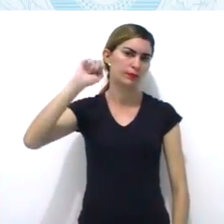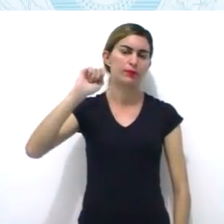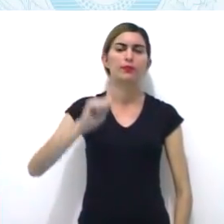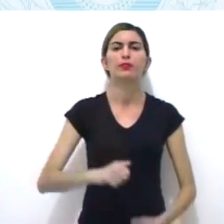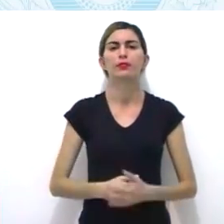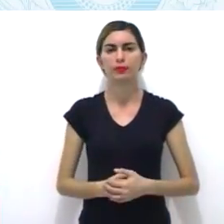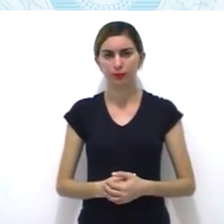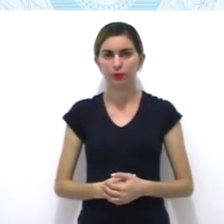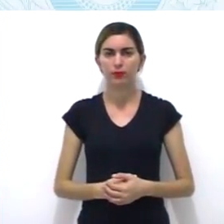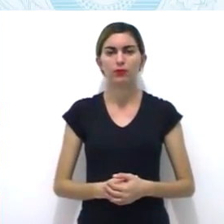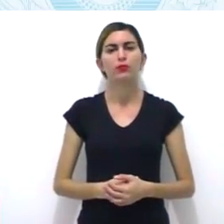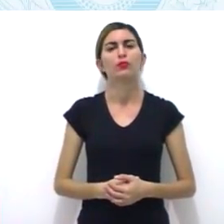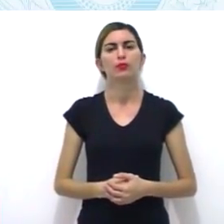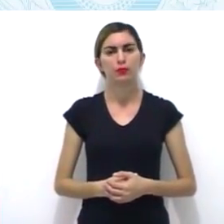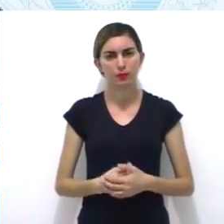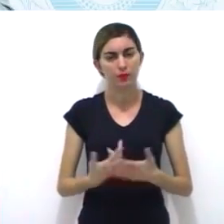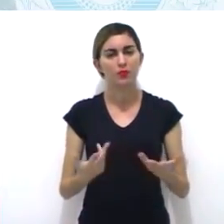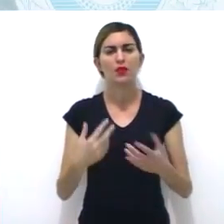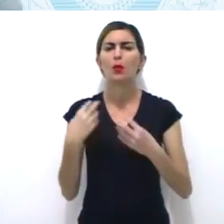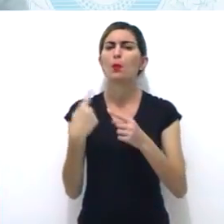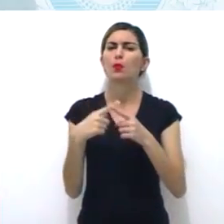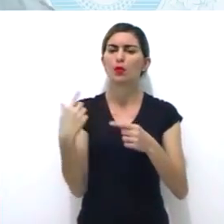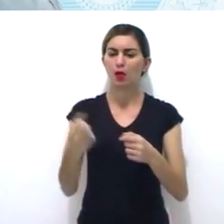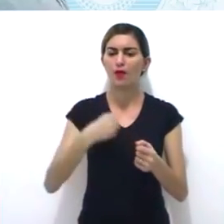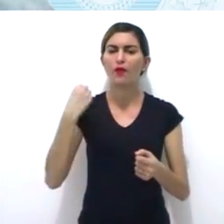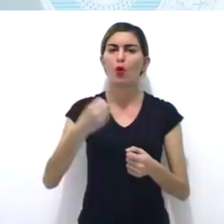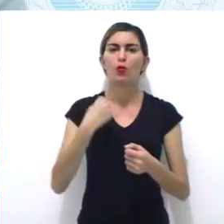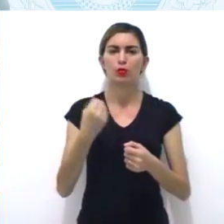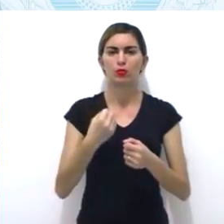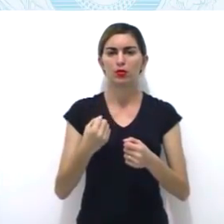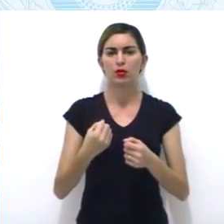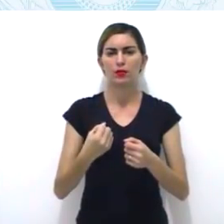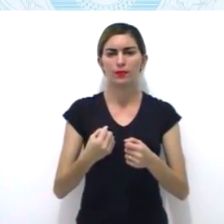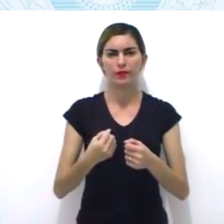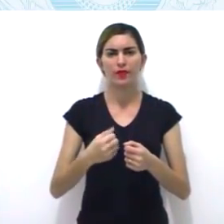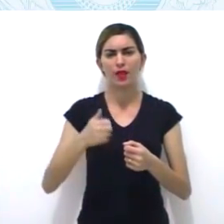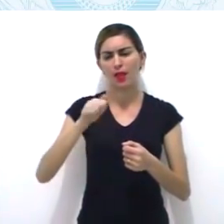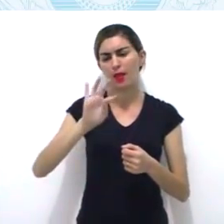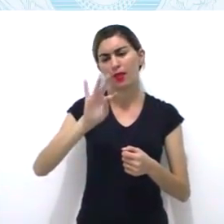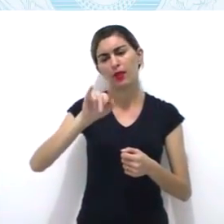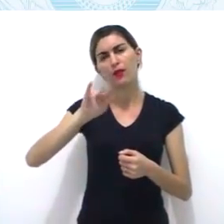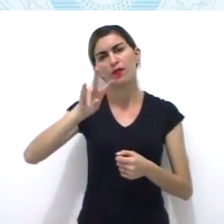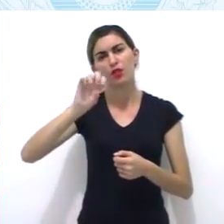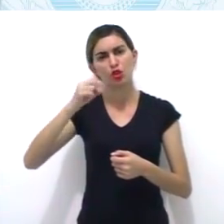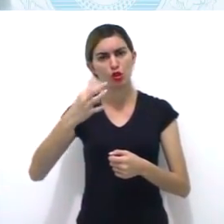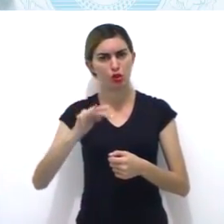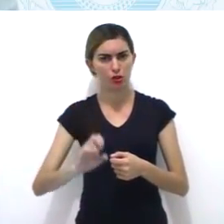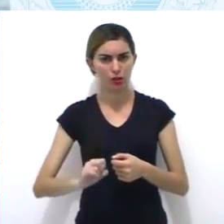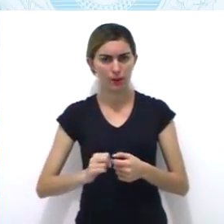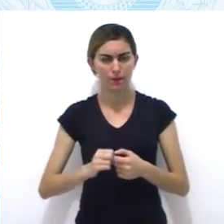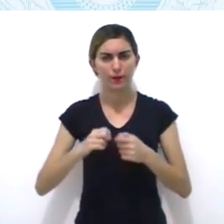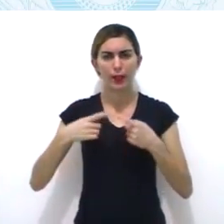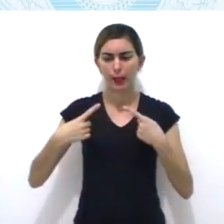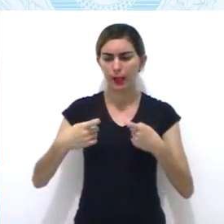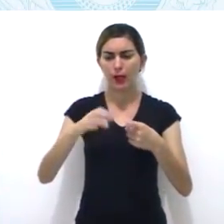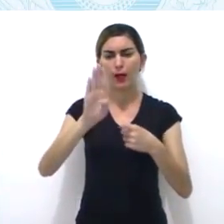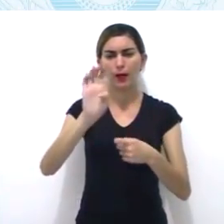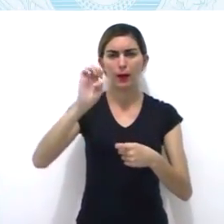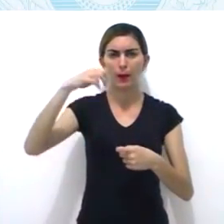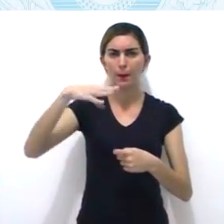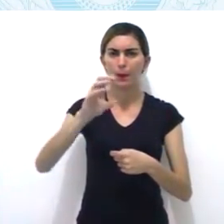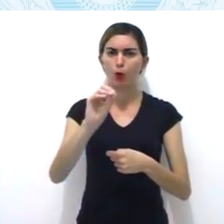quem era emboado a floresteiros aí brinca de bandeirante, hein? De um lado